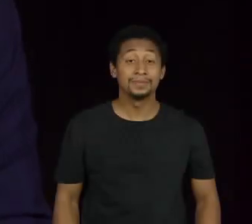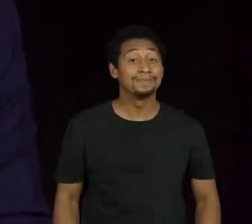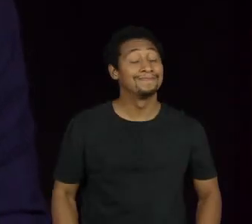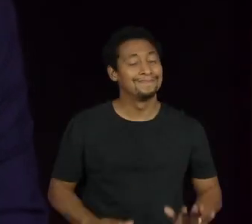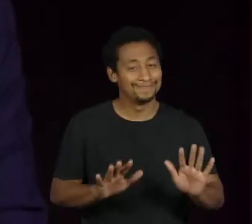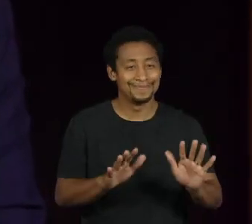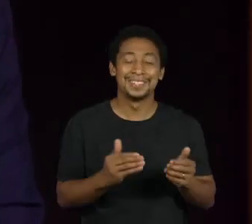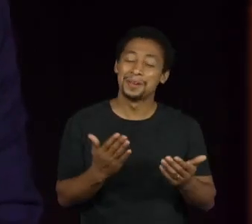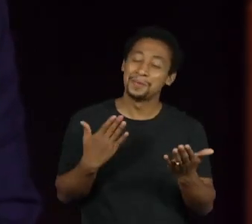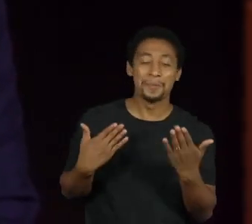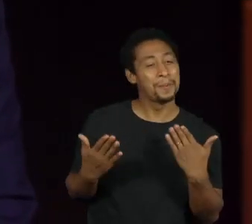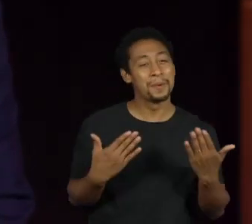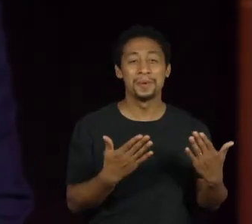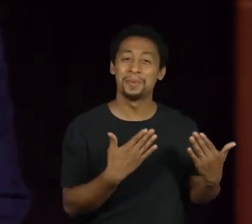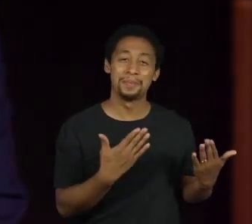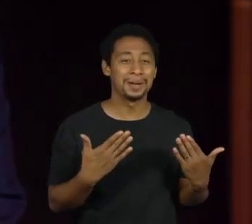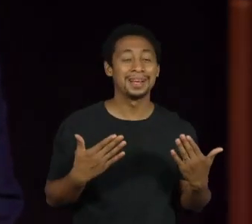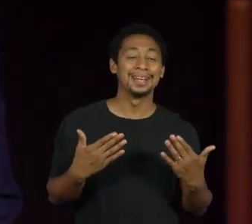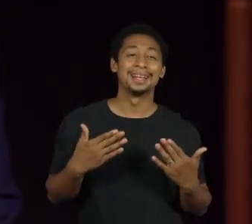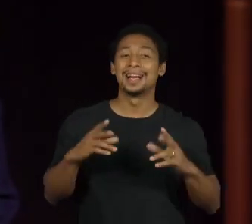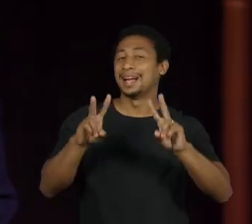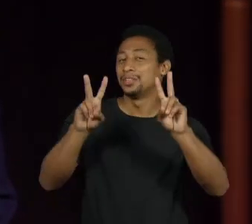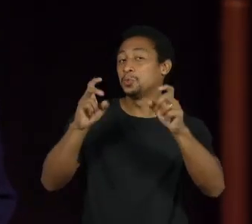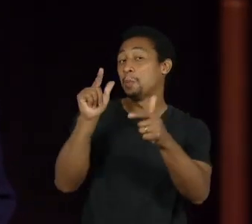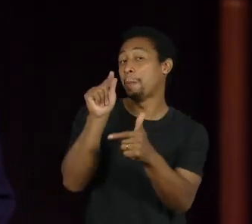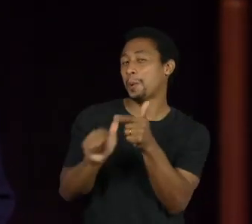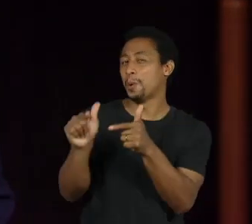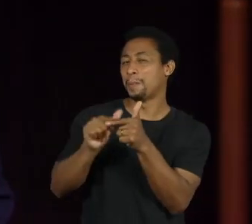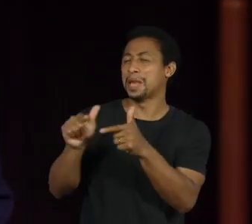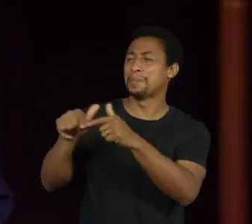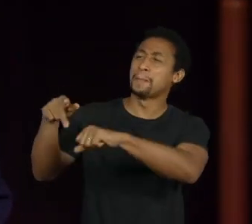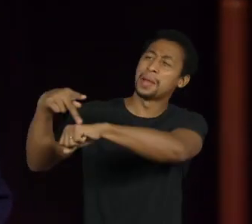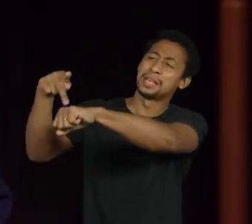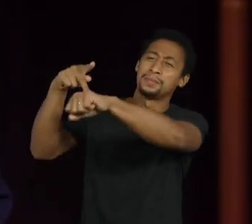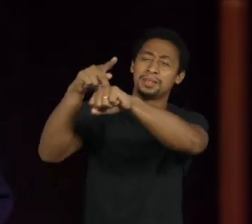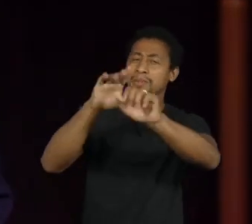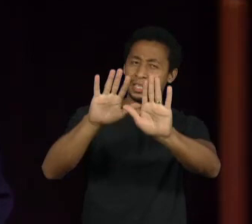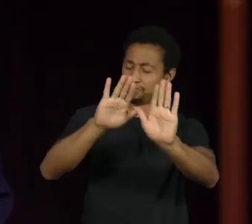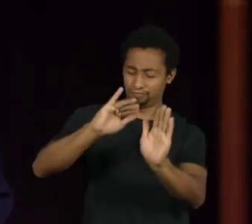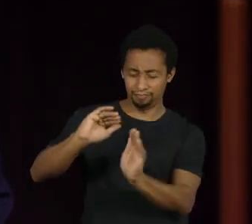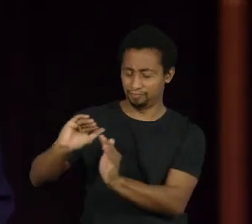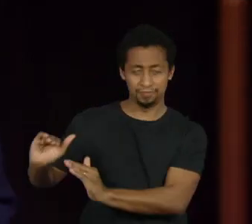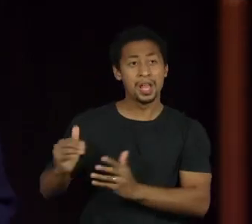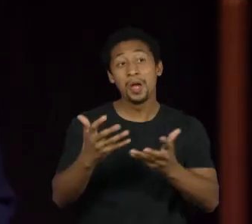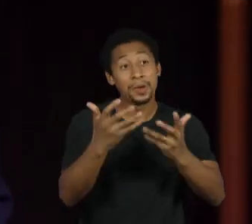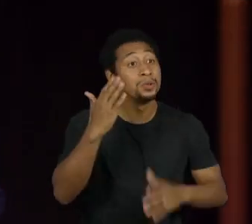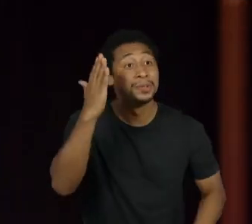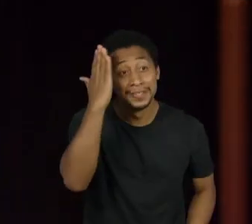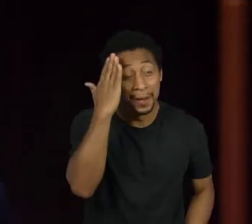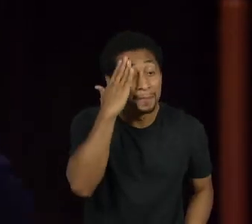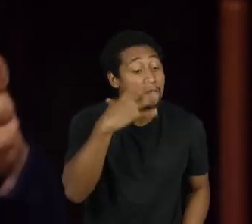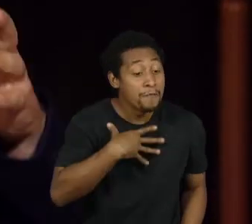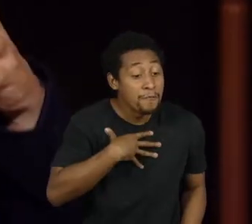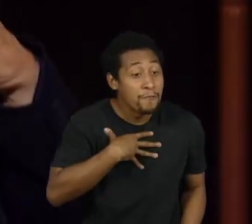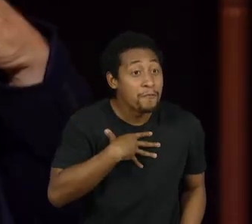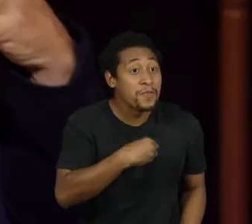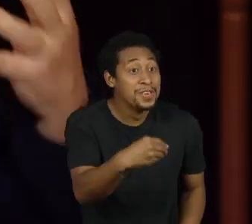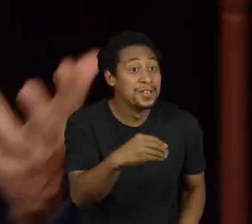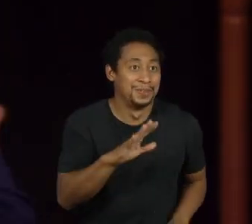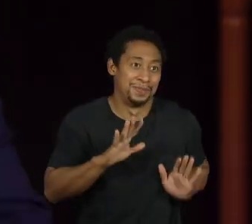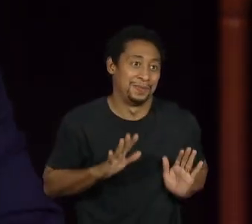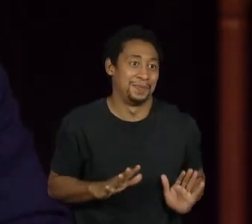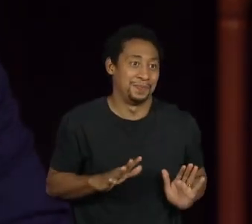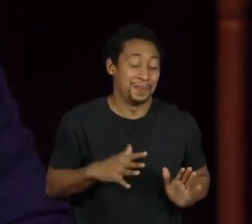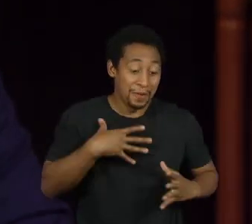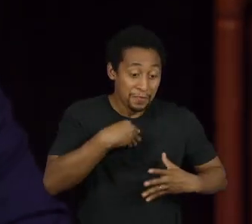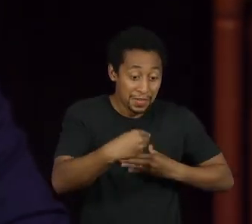Eu gostaria de ficar falando desses problemas do mundo, mas eu quero falar dos nossos filhos. Sim, que bom. Que são problemas